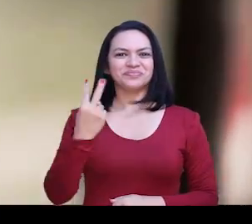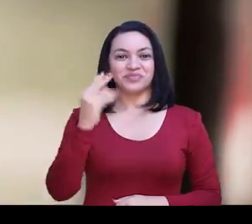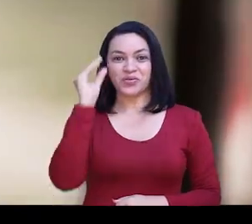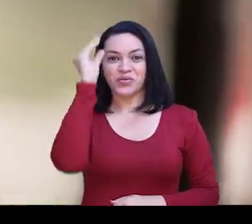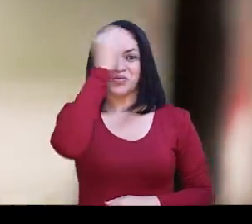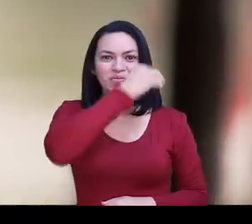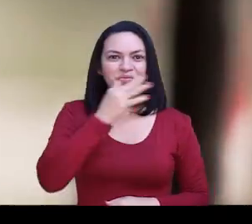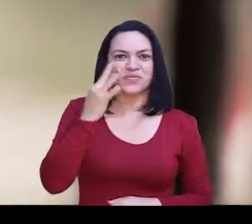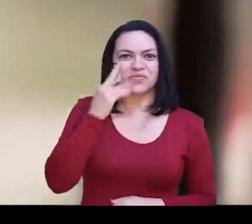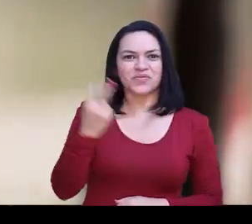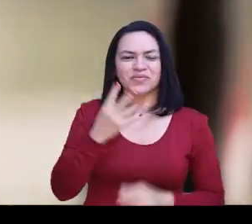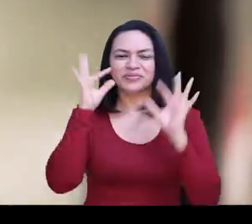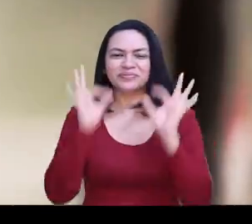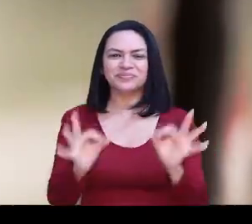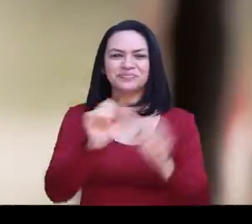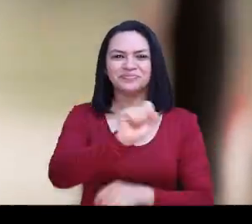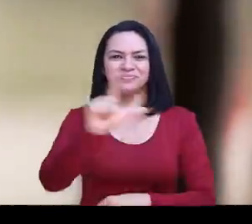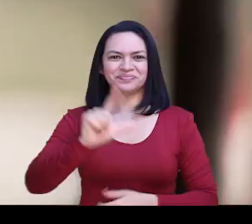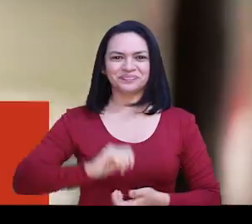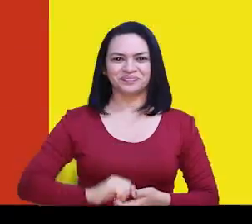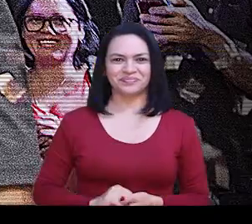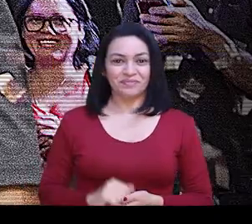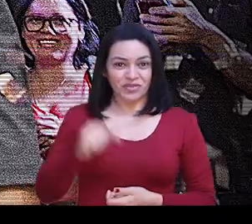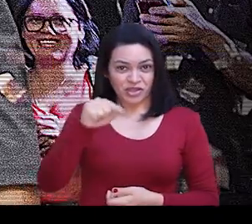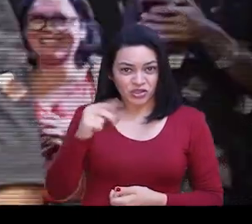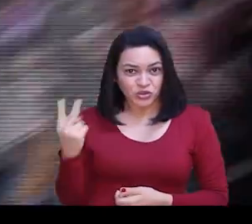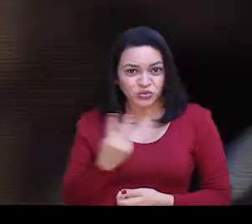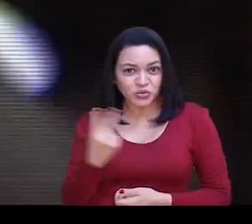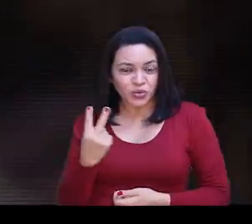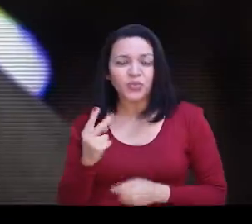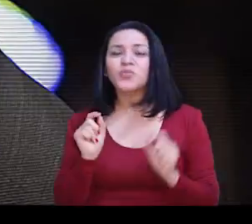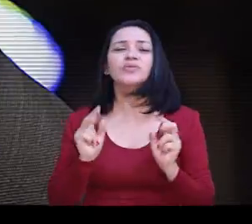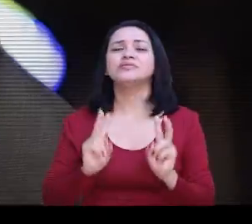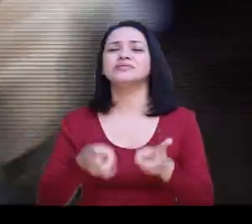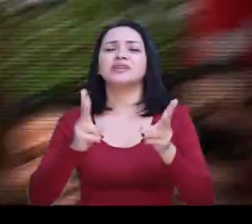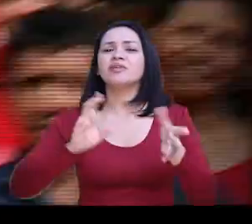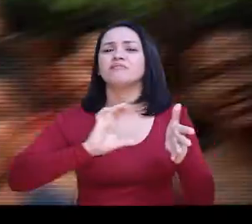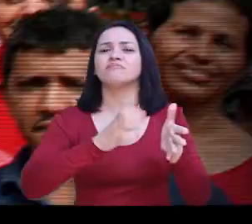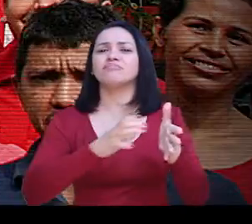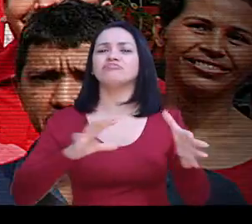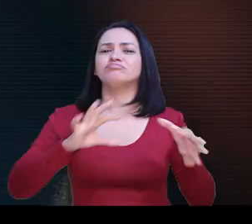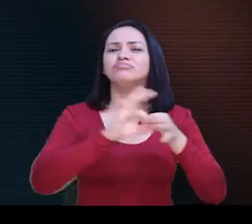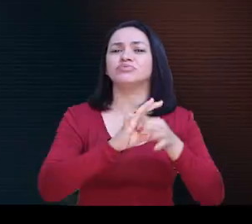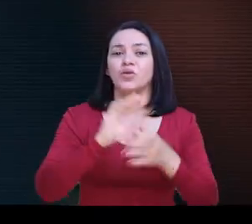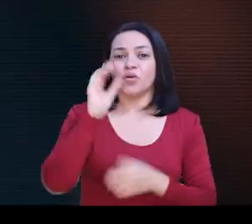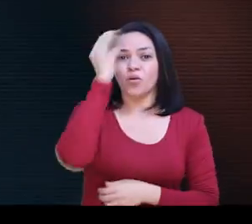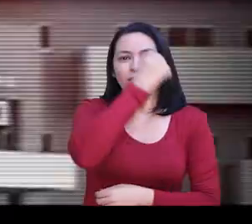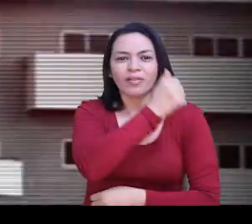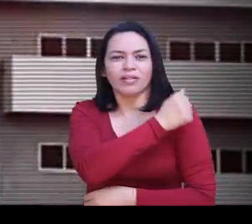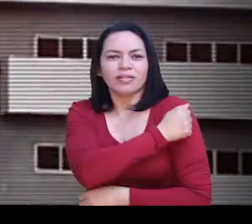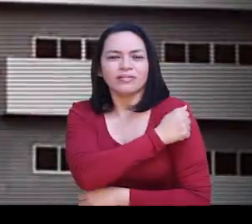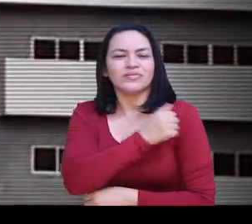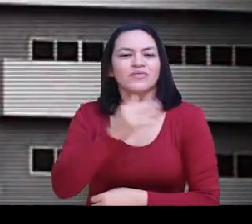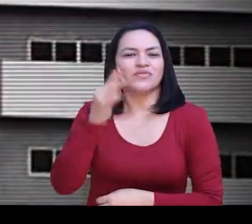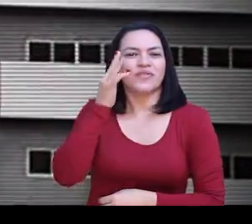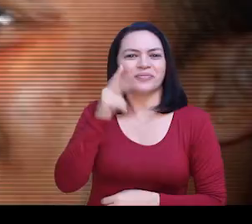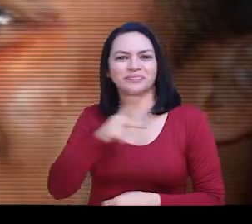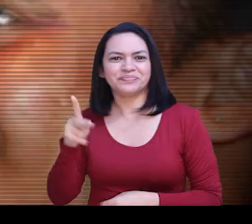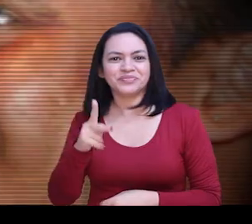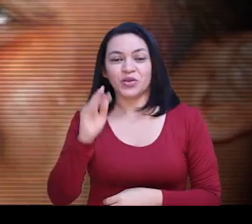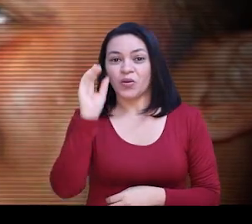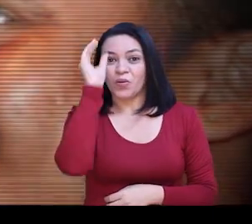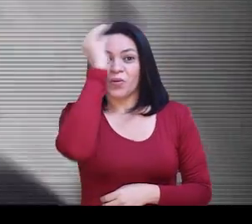Rondino, pro Rubens Junho, tudo vai dar certo pra São Luís. Esses dois aí sempre estiveram do mesmo lado. Rubens aluno, Flávio professor.